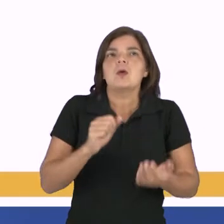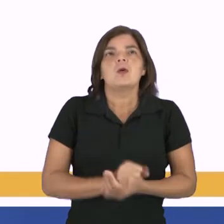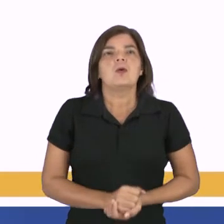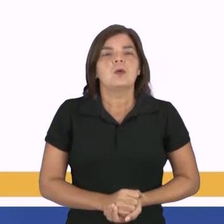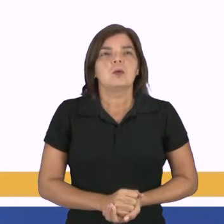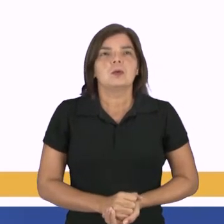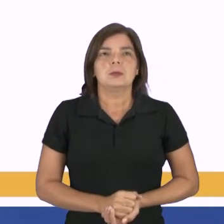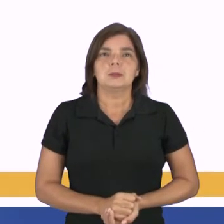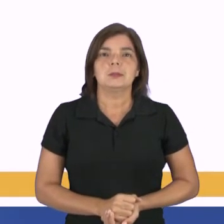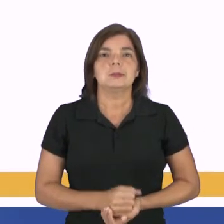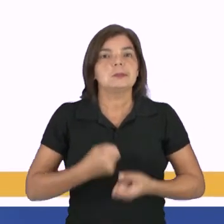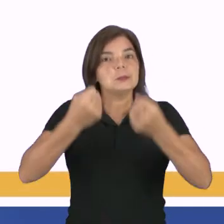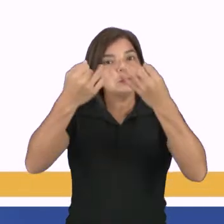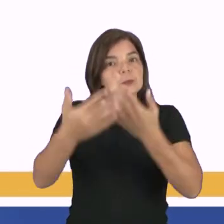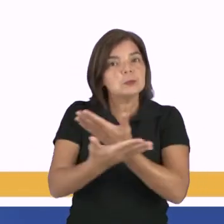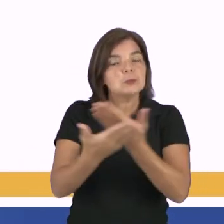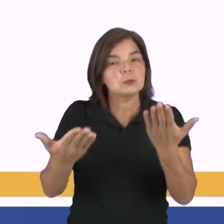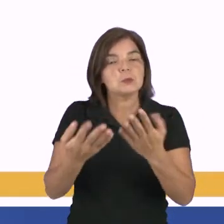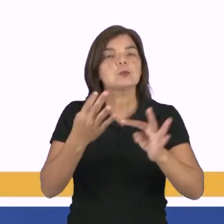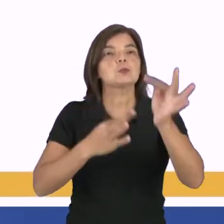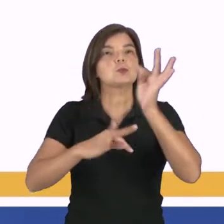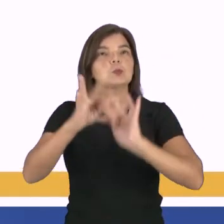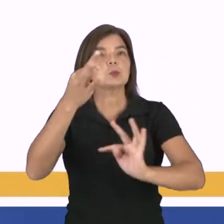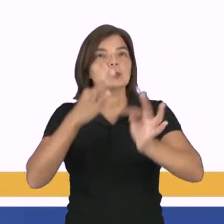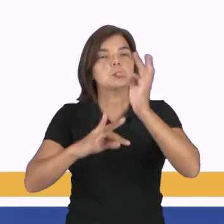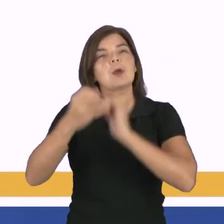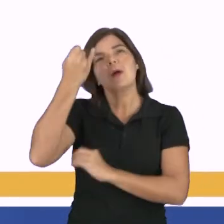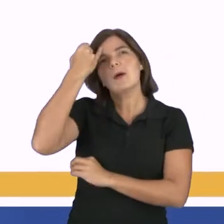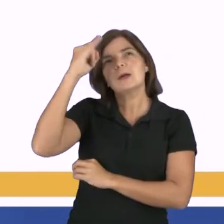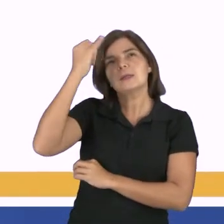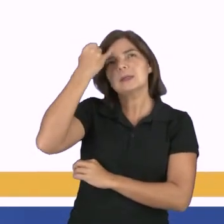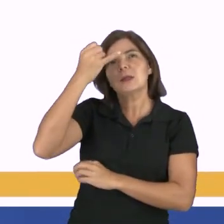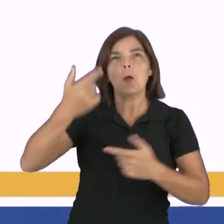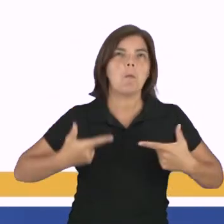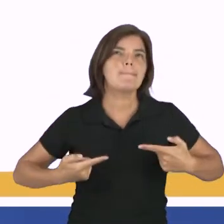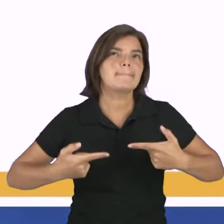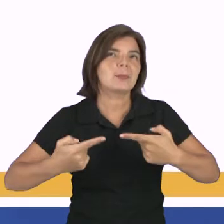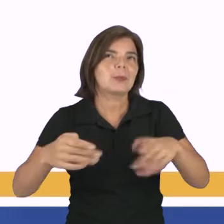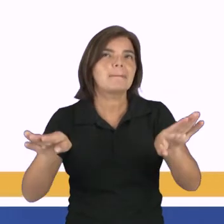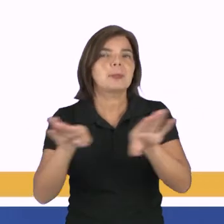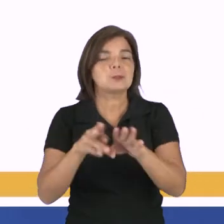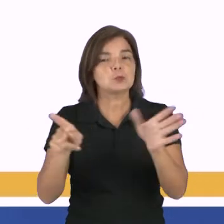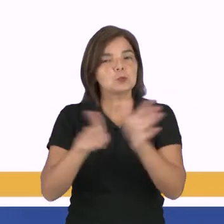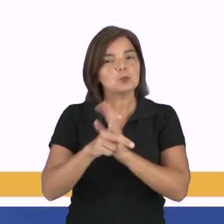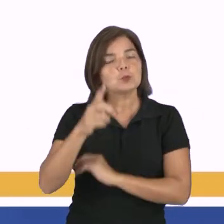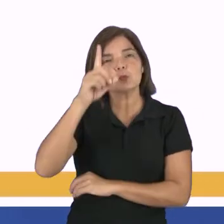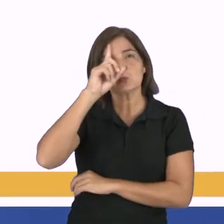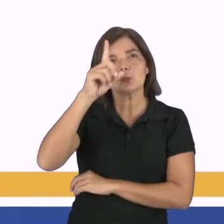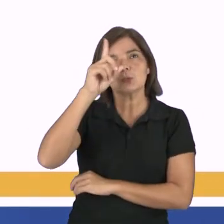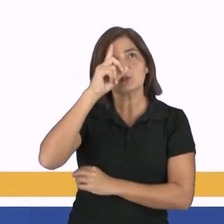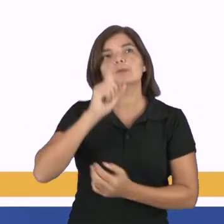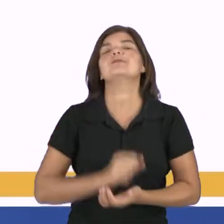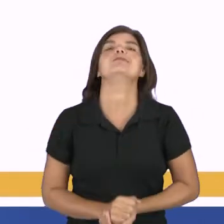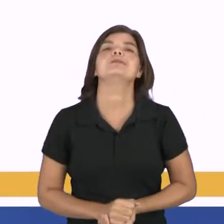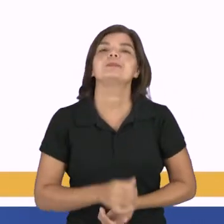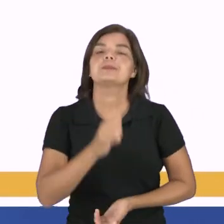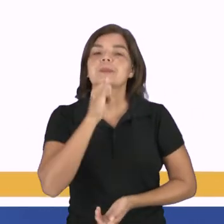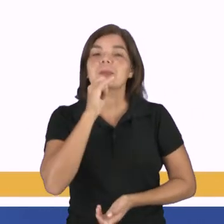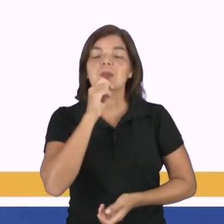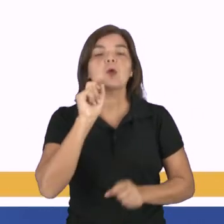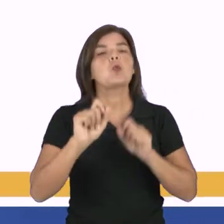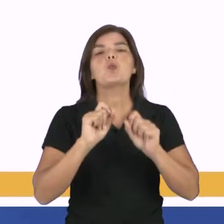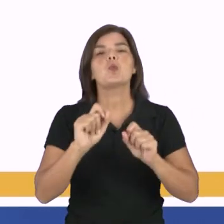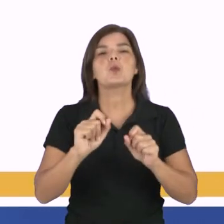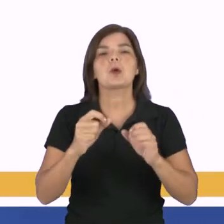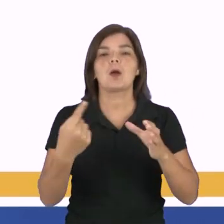falar para vocês sobre as tecnologias inventadas para a guerra, que fazem parte do nosso cotidiano. Uma delas